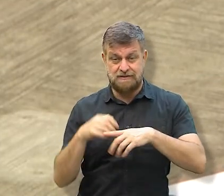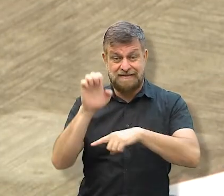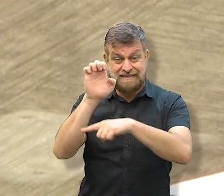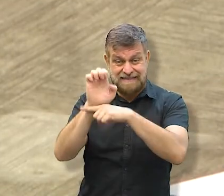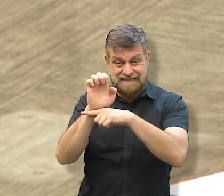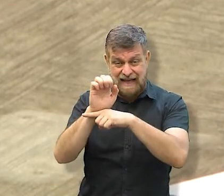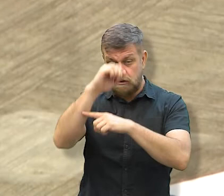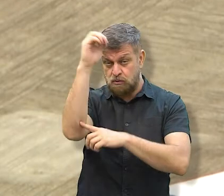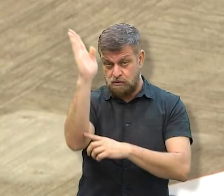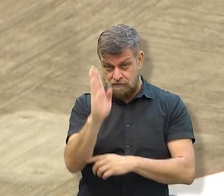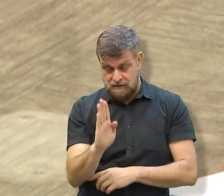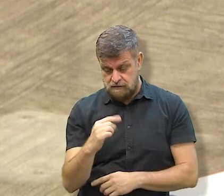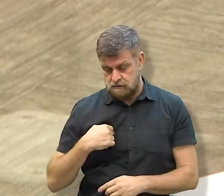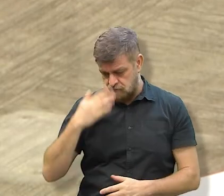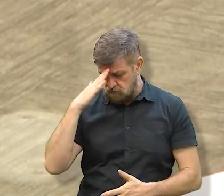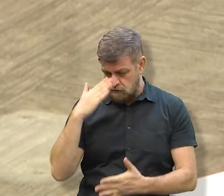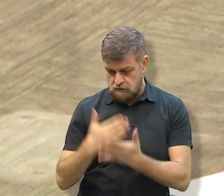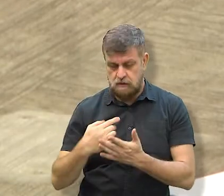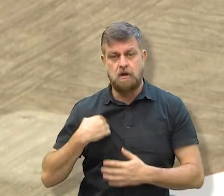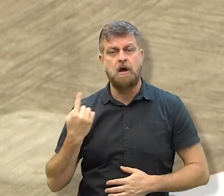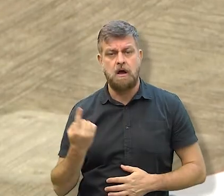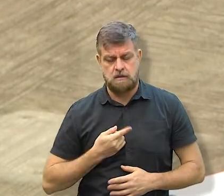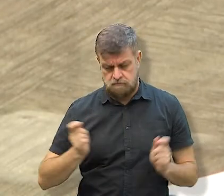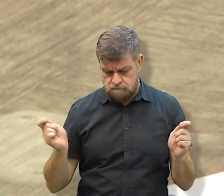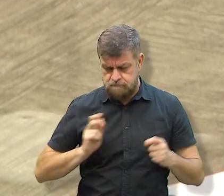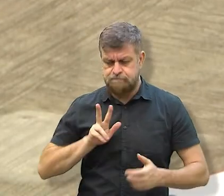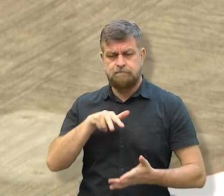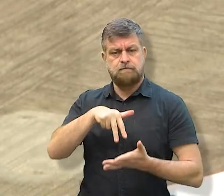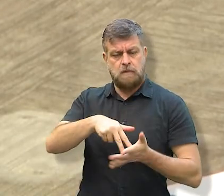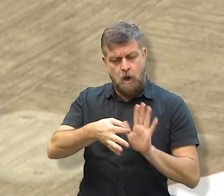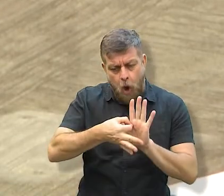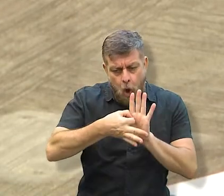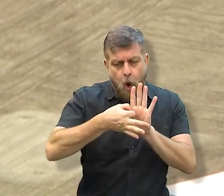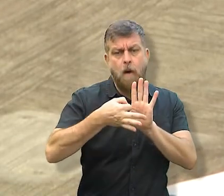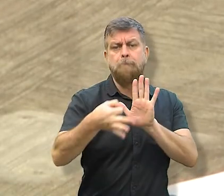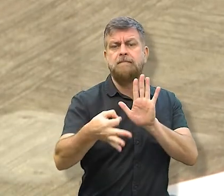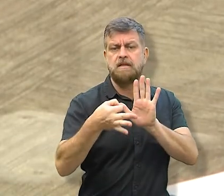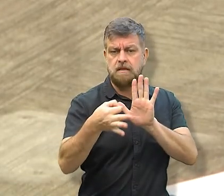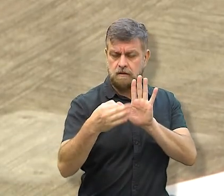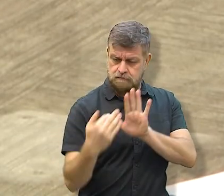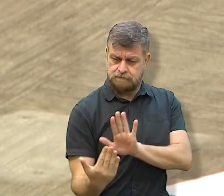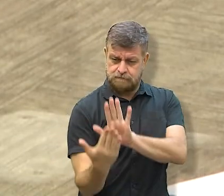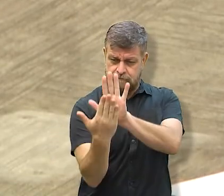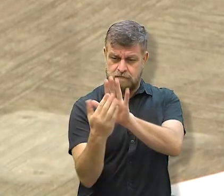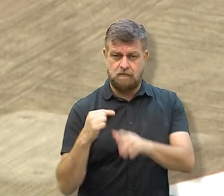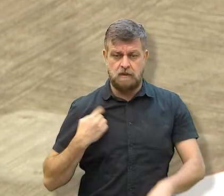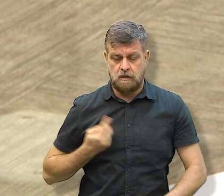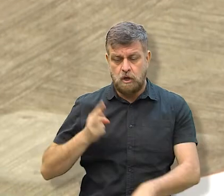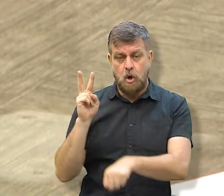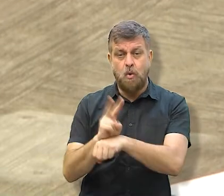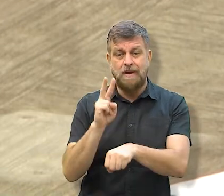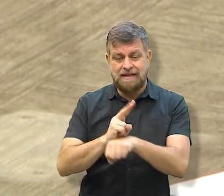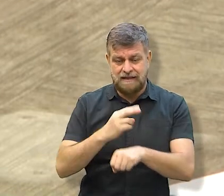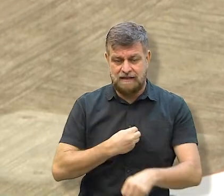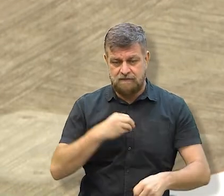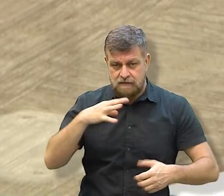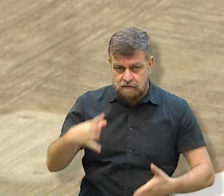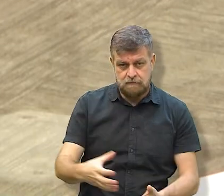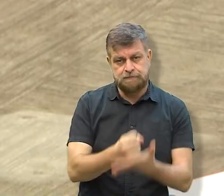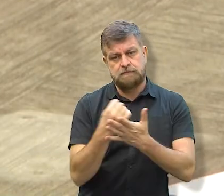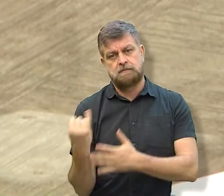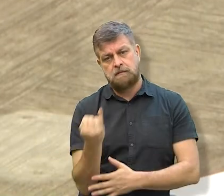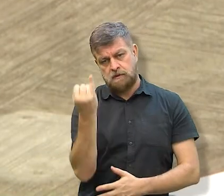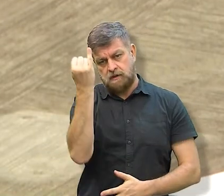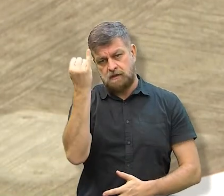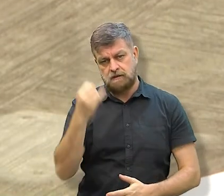instituição do Estado brasileiro, eu acredito que nós precisamos nos posicionar em relação a isso e preservar vidas,